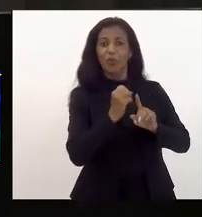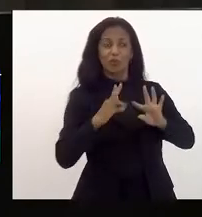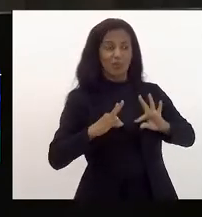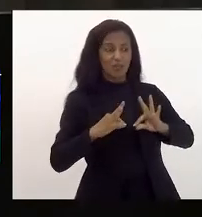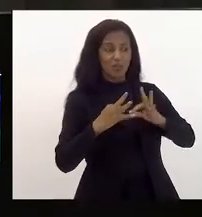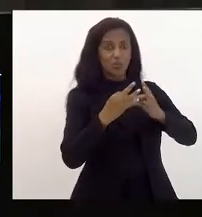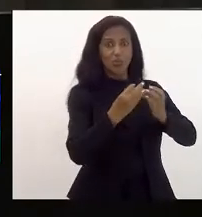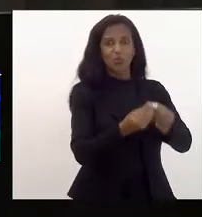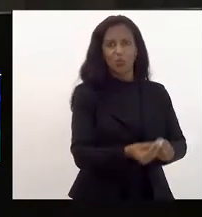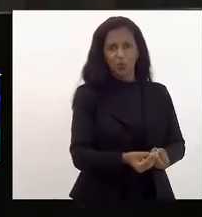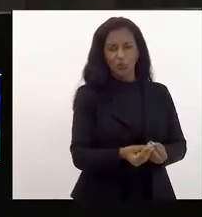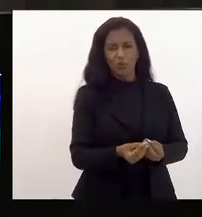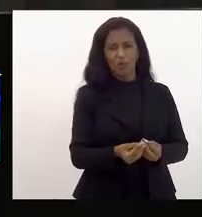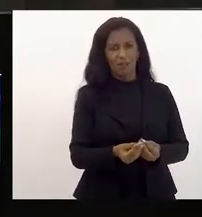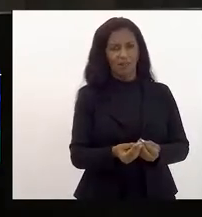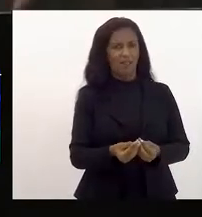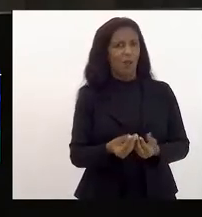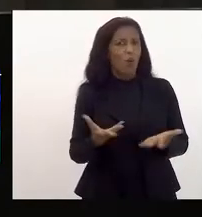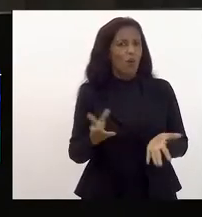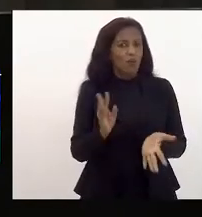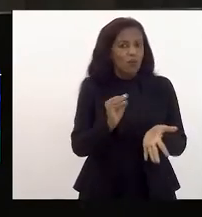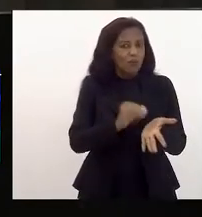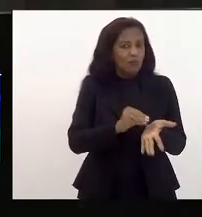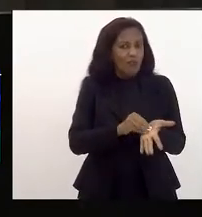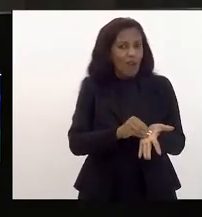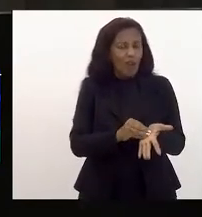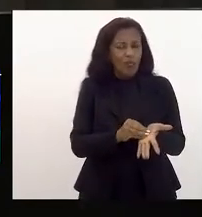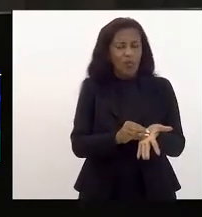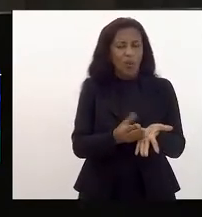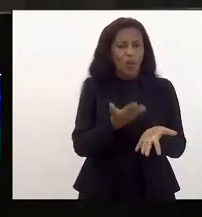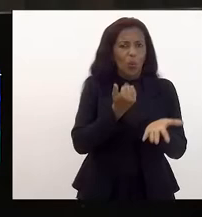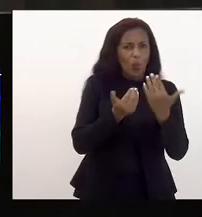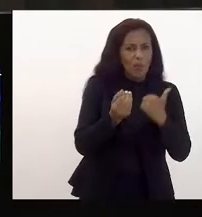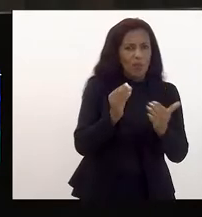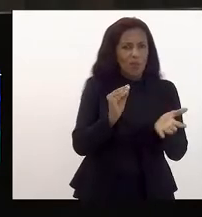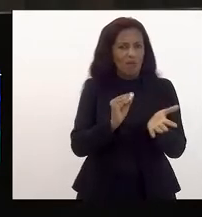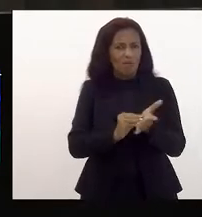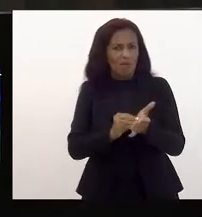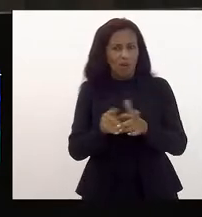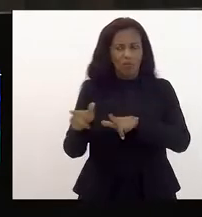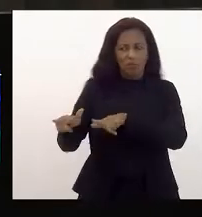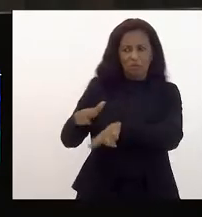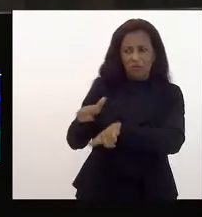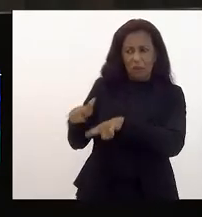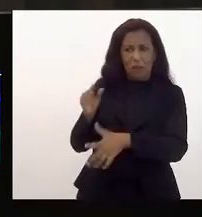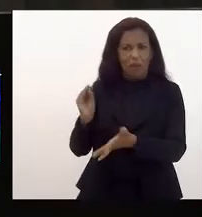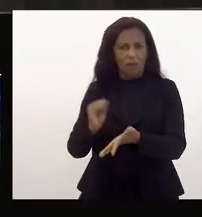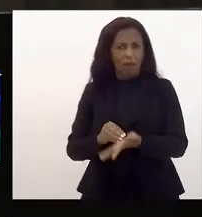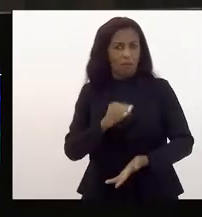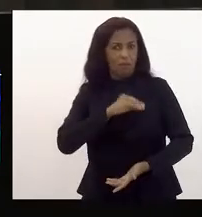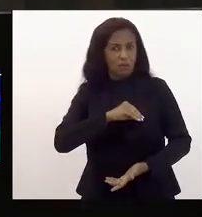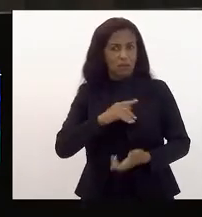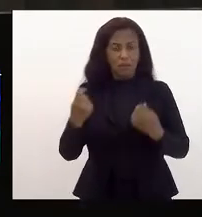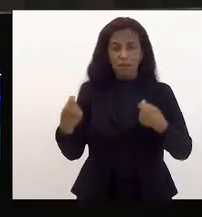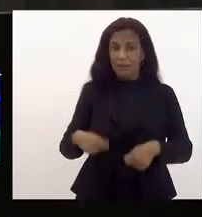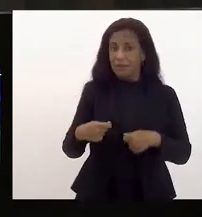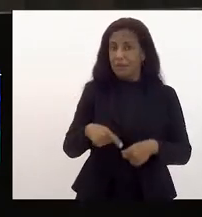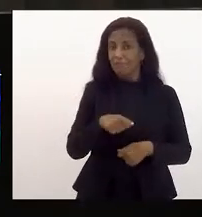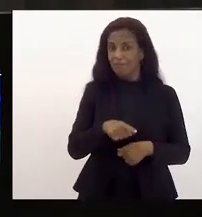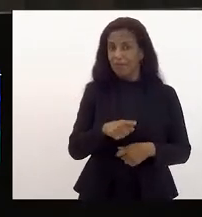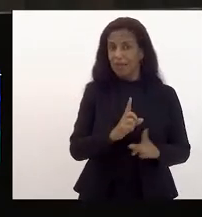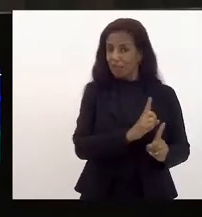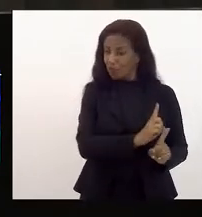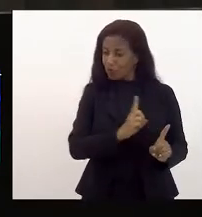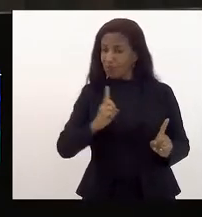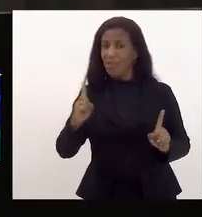a gente sente, quando falta renda, quando falta alimento nas favelas e periferias, necessariamente elas irão sair de